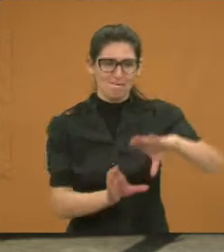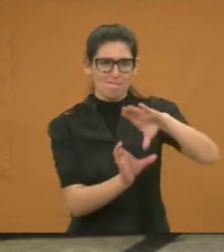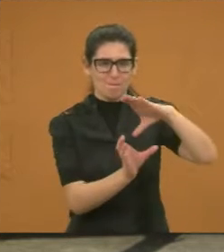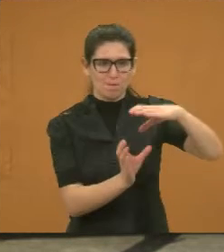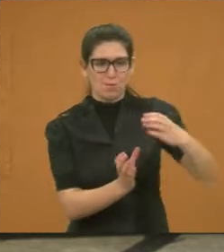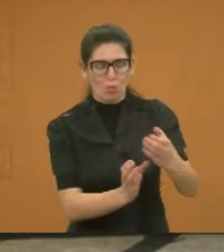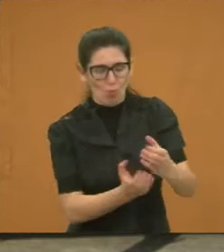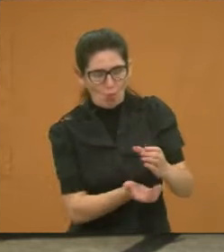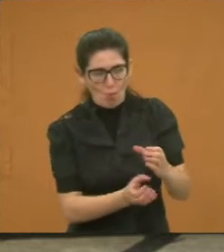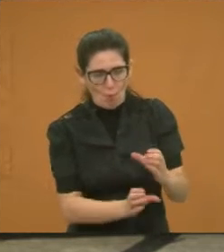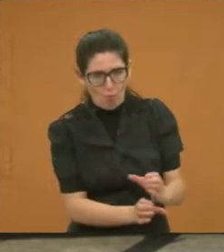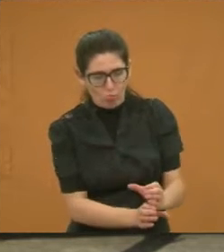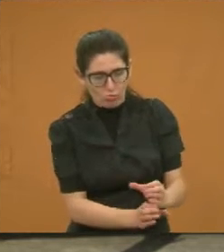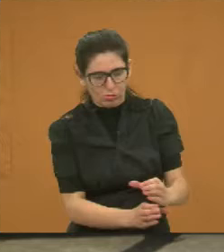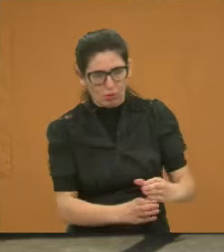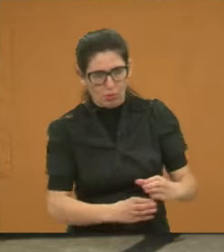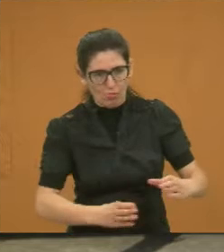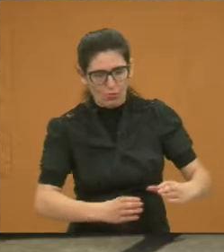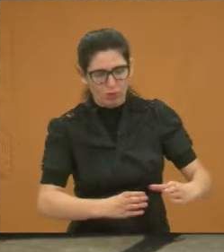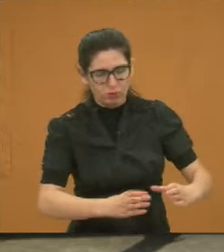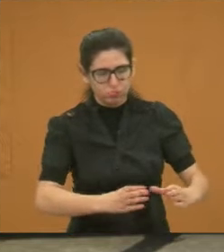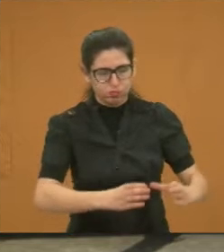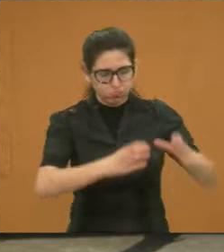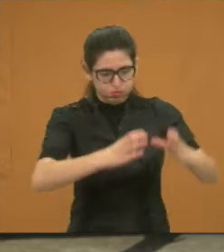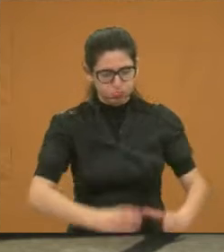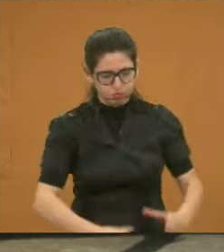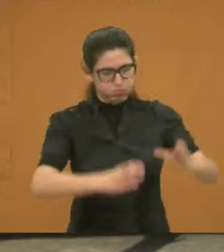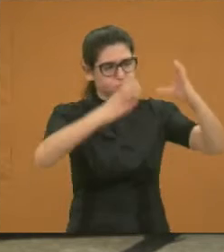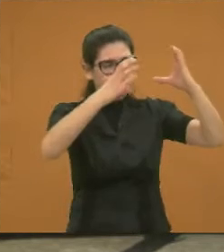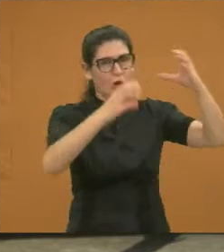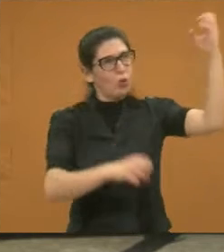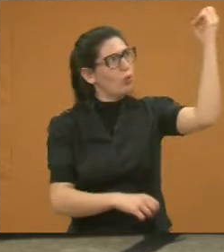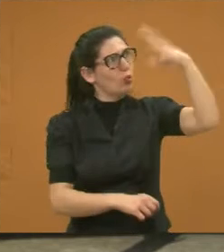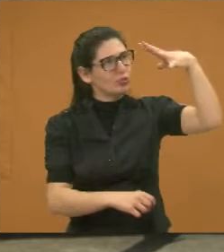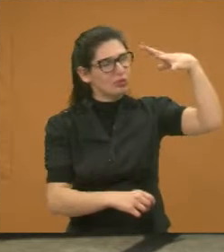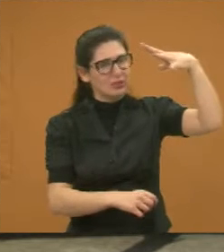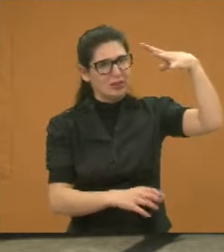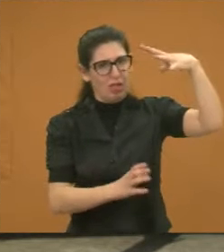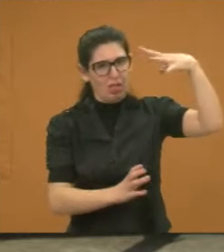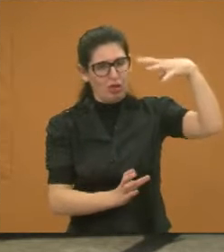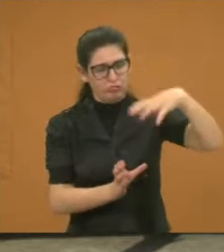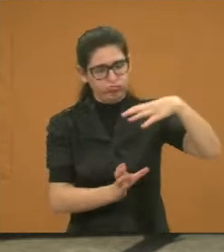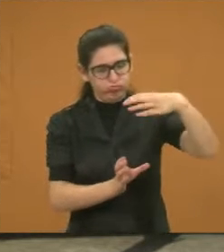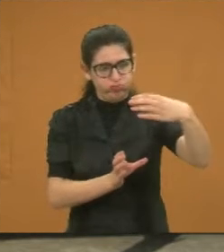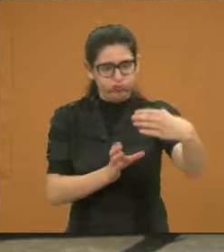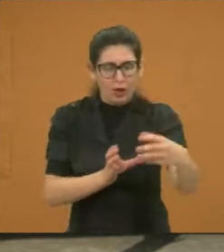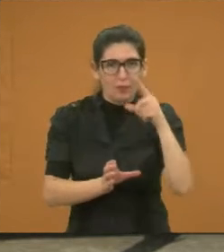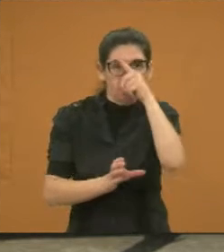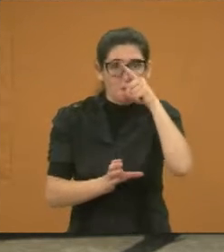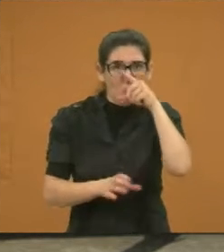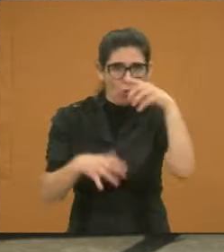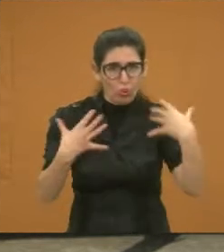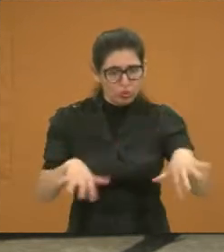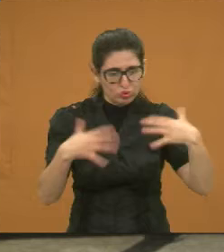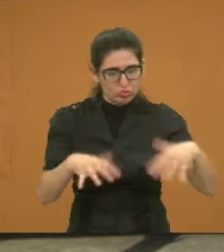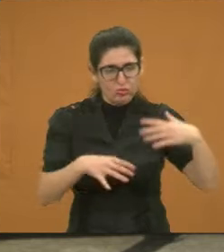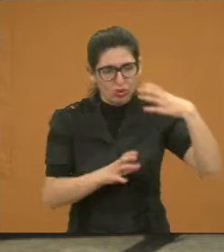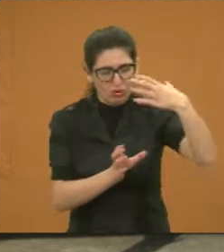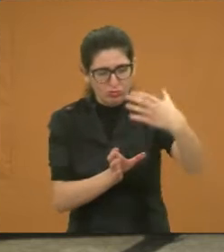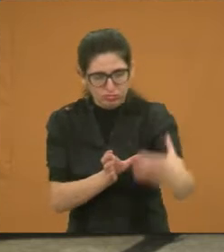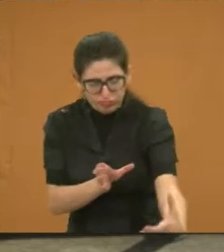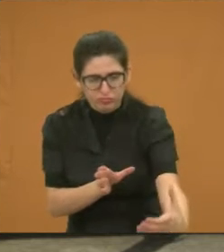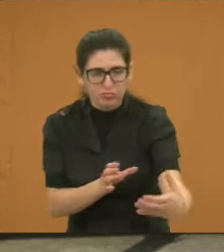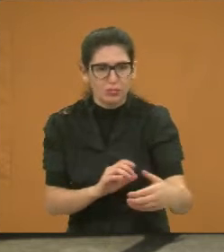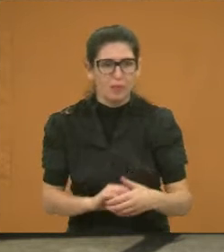Poste oferecendo risco de queda na avenida dos advogados